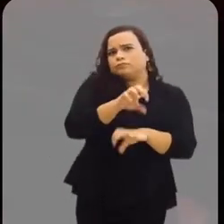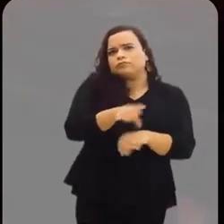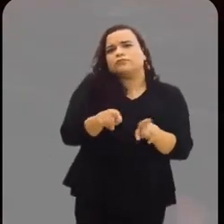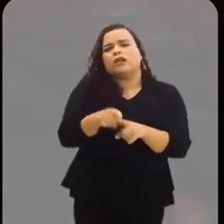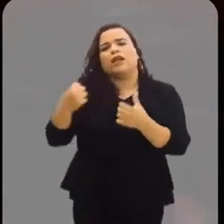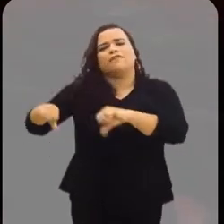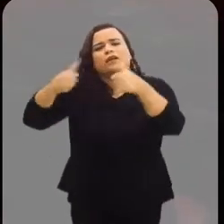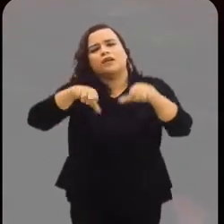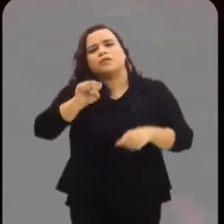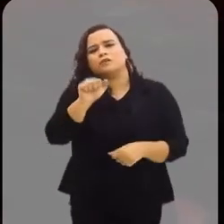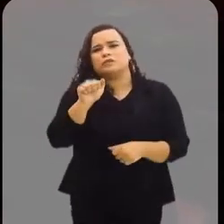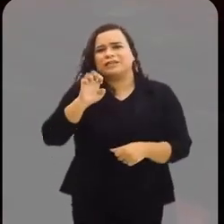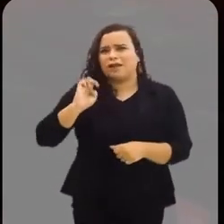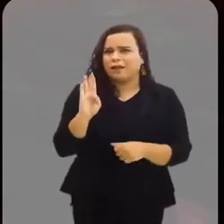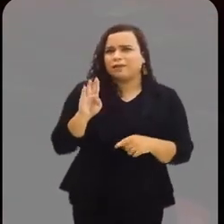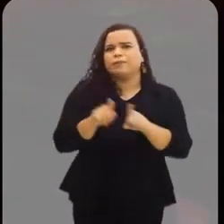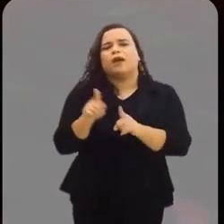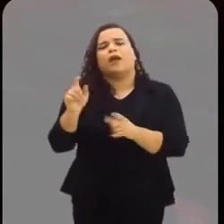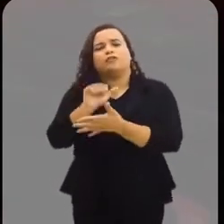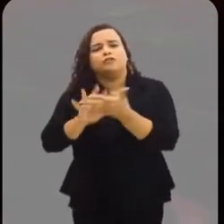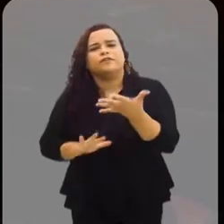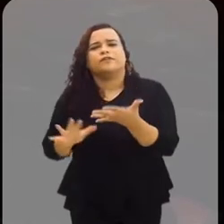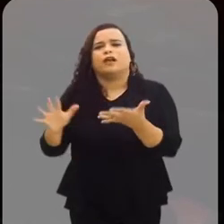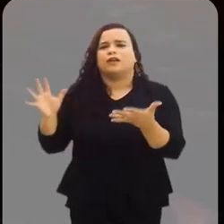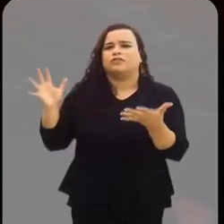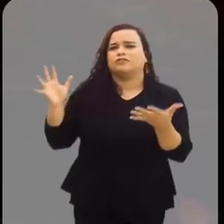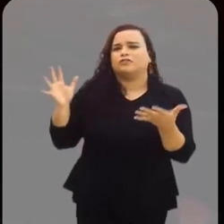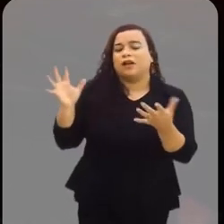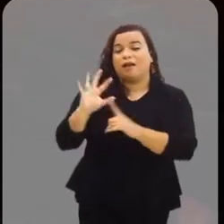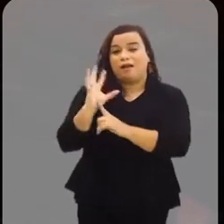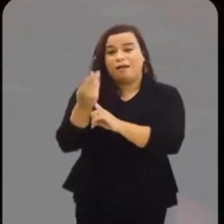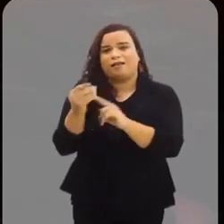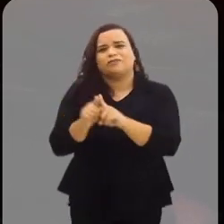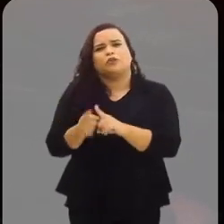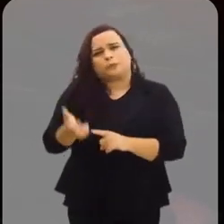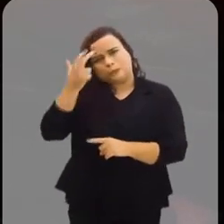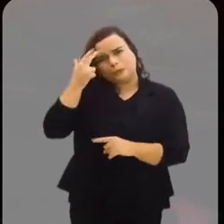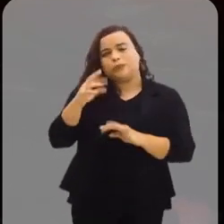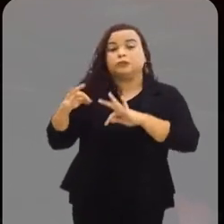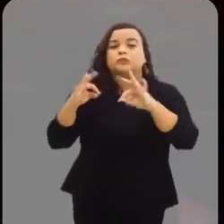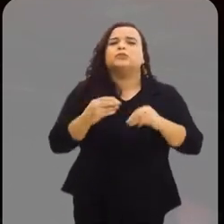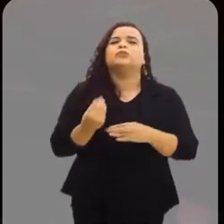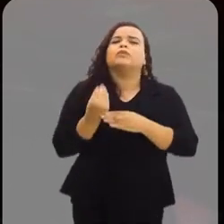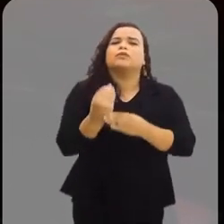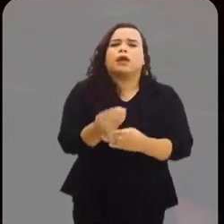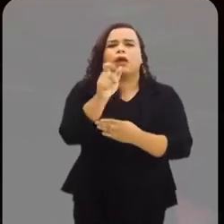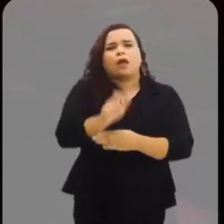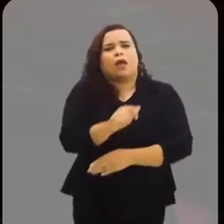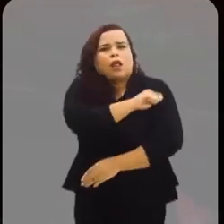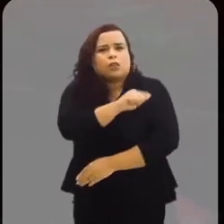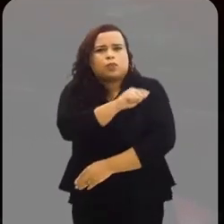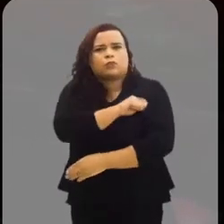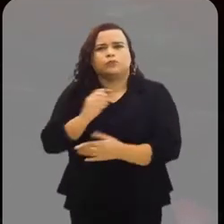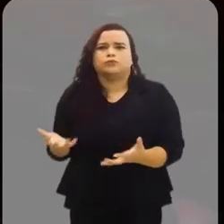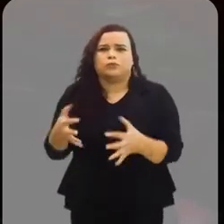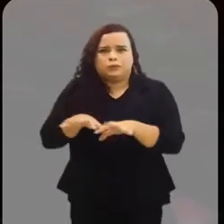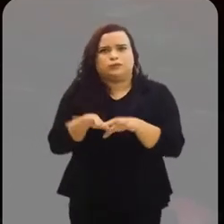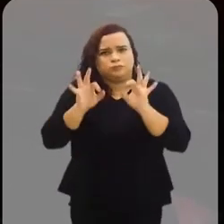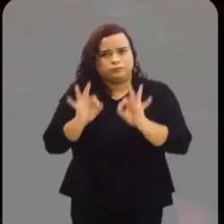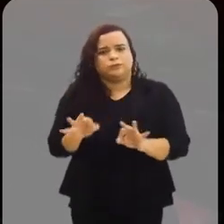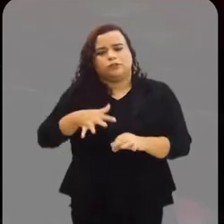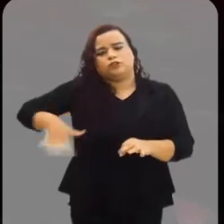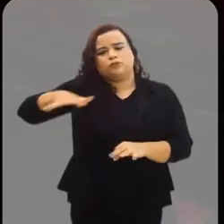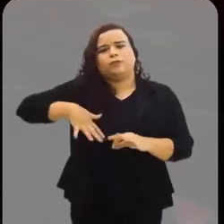avaliação para o SAEB, atividades artísticas e culturais, todas elas que possam dar ao aluno